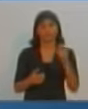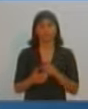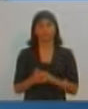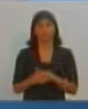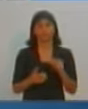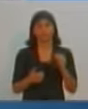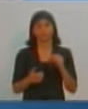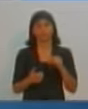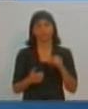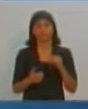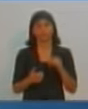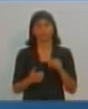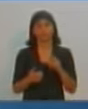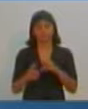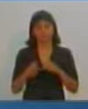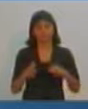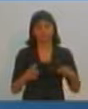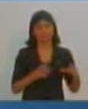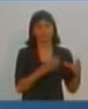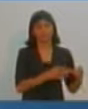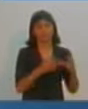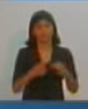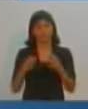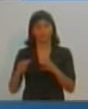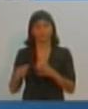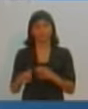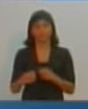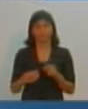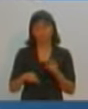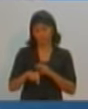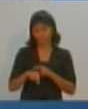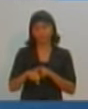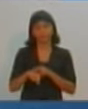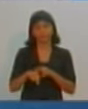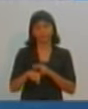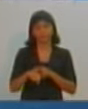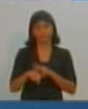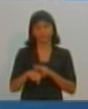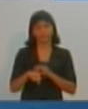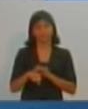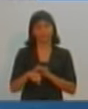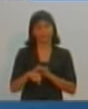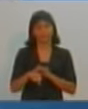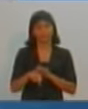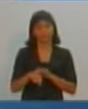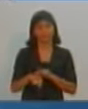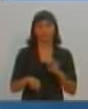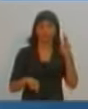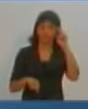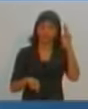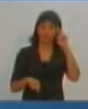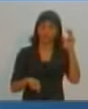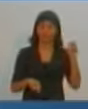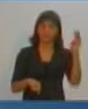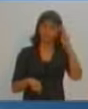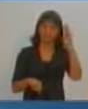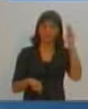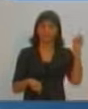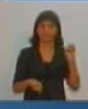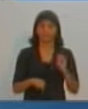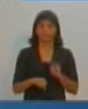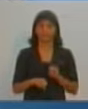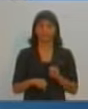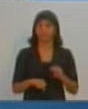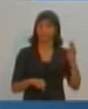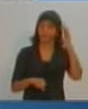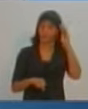aqui no nosso bairro a gente só pode ficar doente na segunda e na terça-feira. A gente tem que combinar com a doença. Por quê? Na quarta, quinta e sexta não